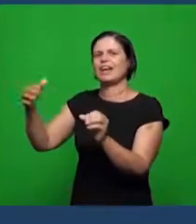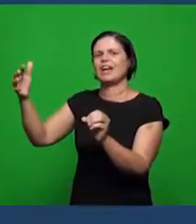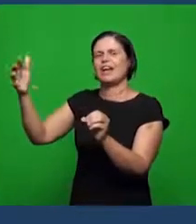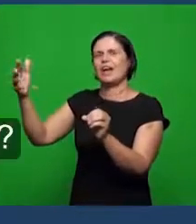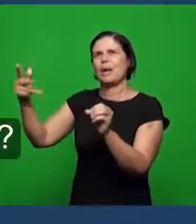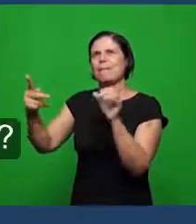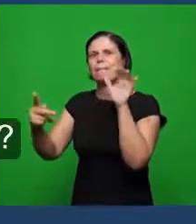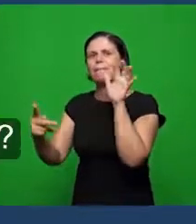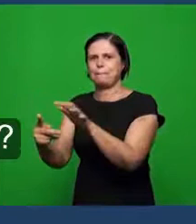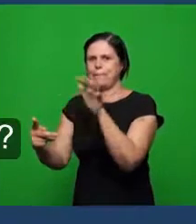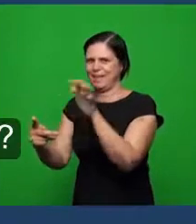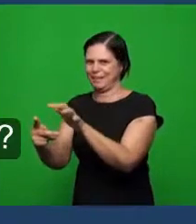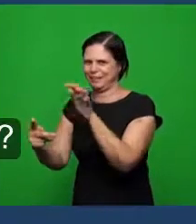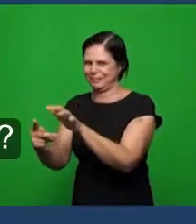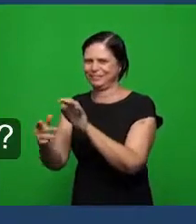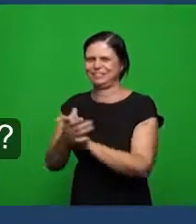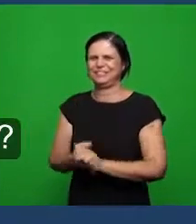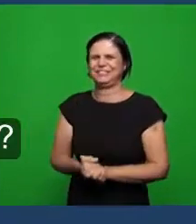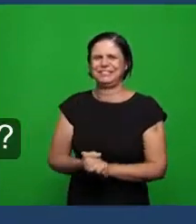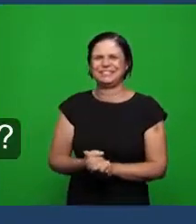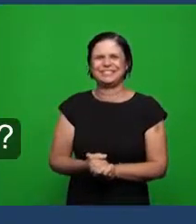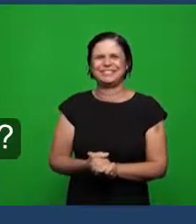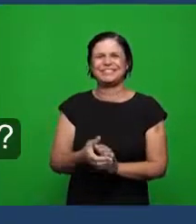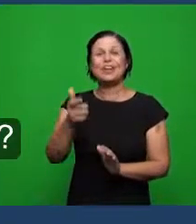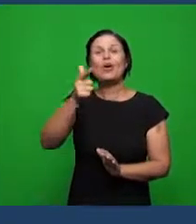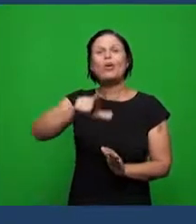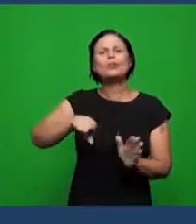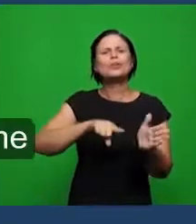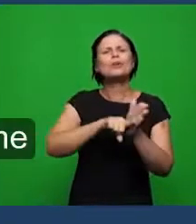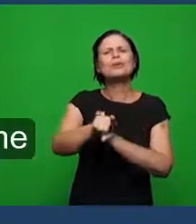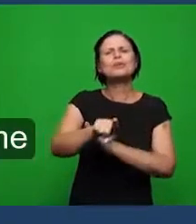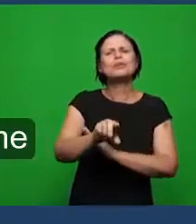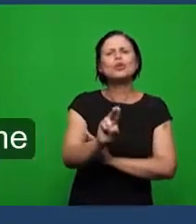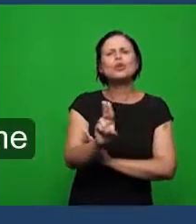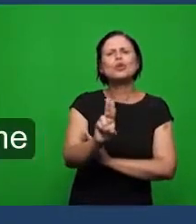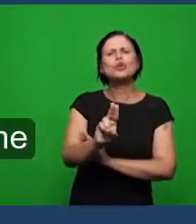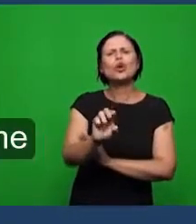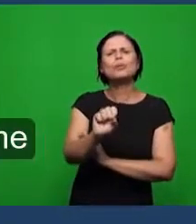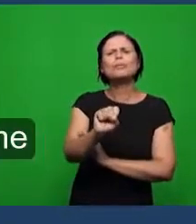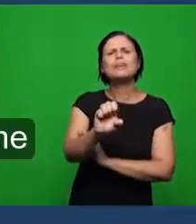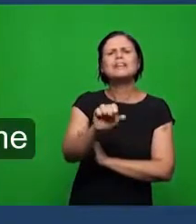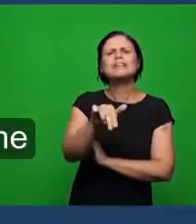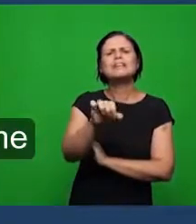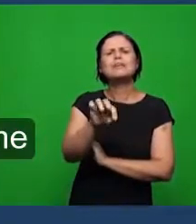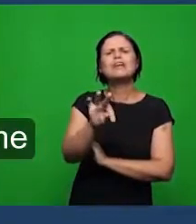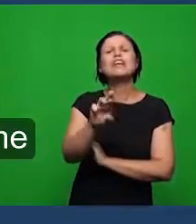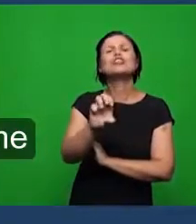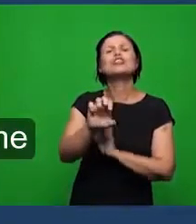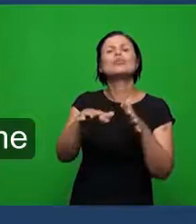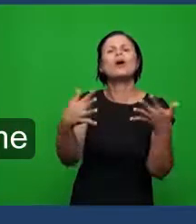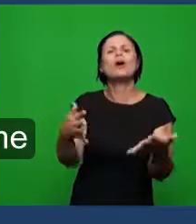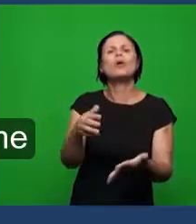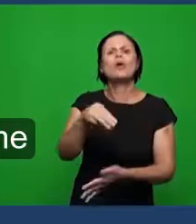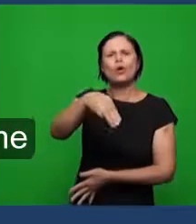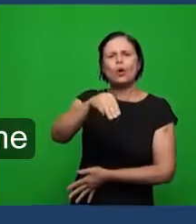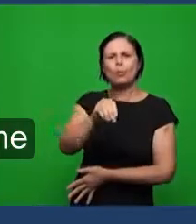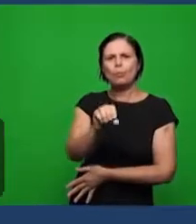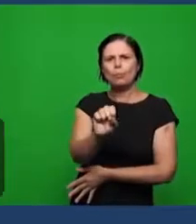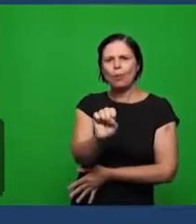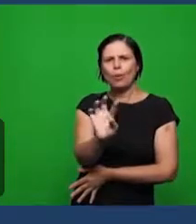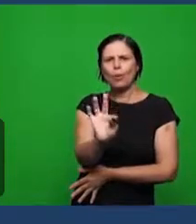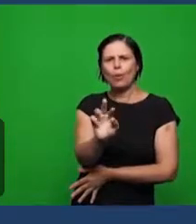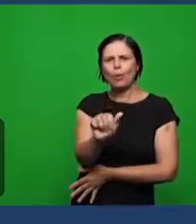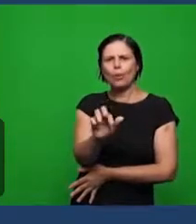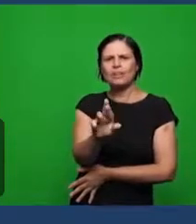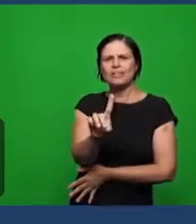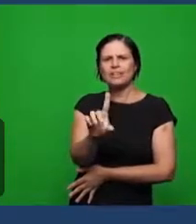a outra pergunta é o nome da semente grão de mostarda a outra pergunta é o nome